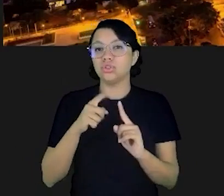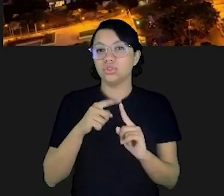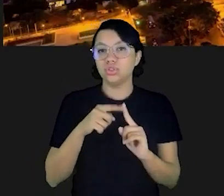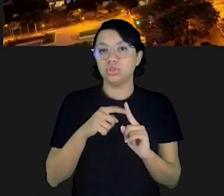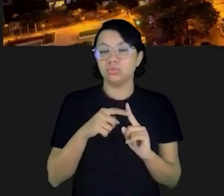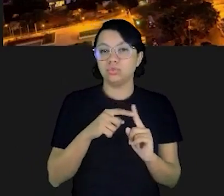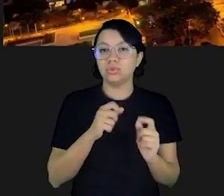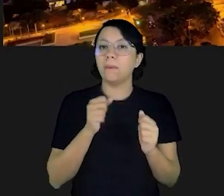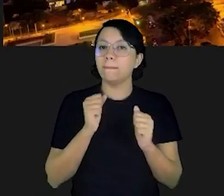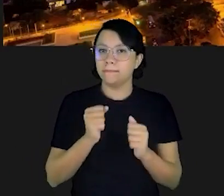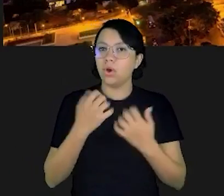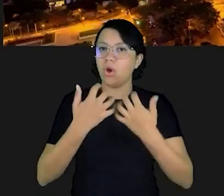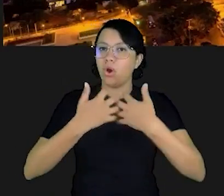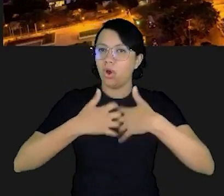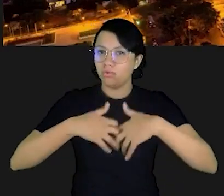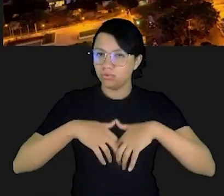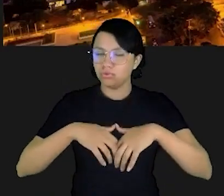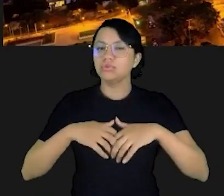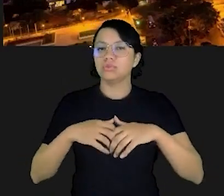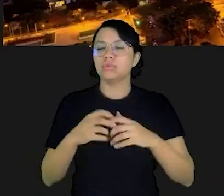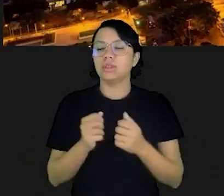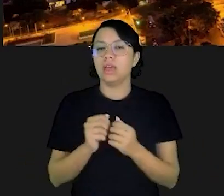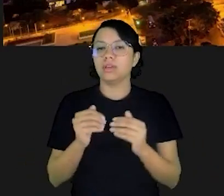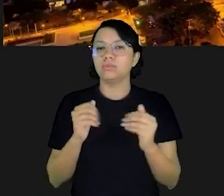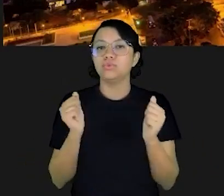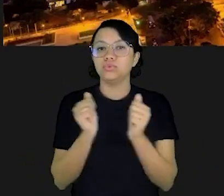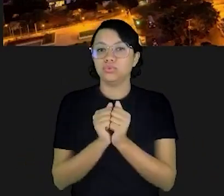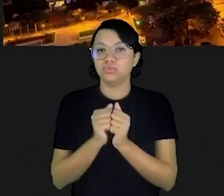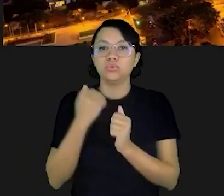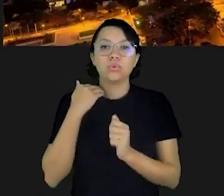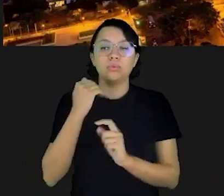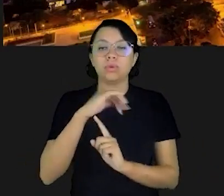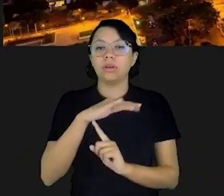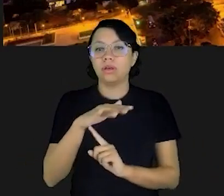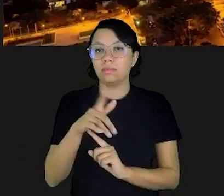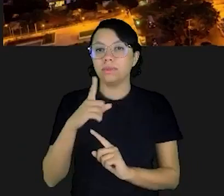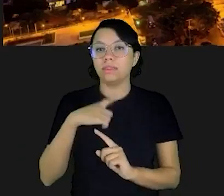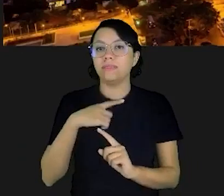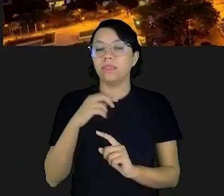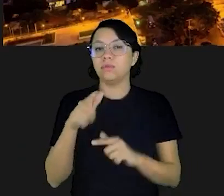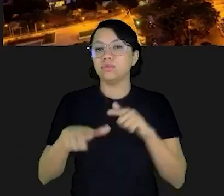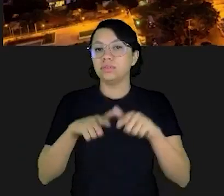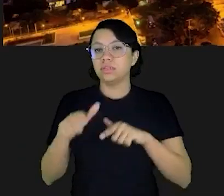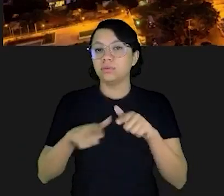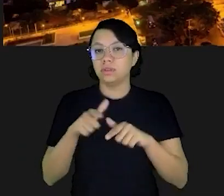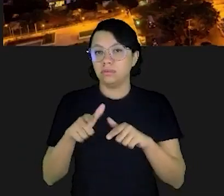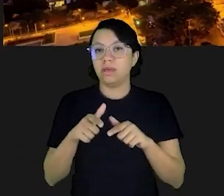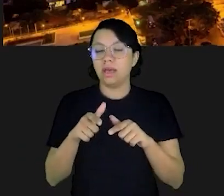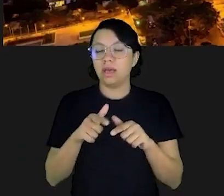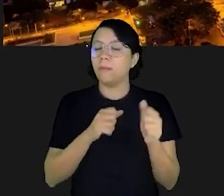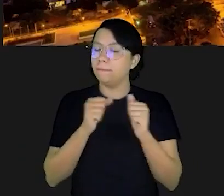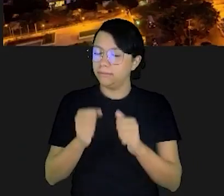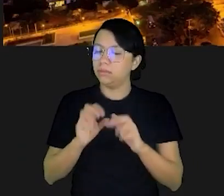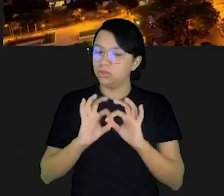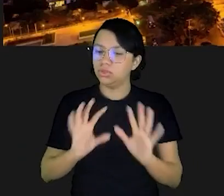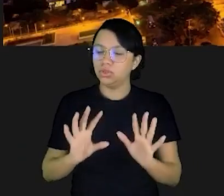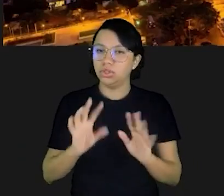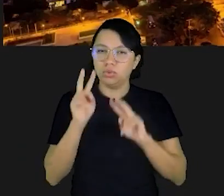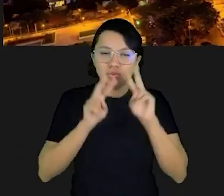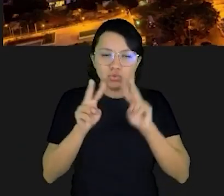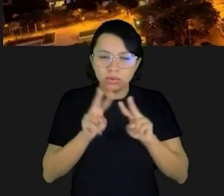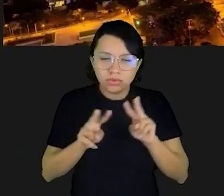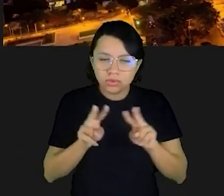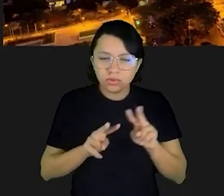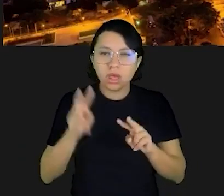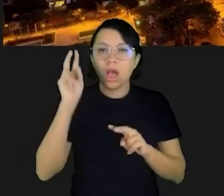autorizadas a funcionar pelo Banco Central, que têm a sua atuação normatizada por nós e que são supervisionadas por nós no